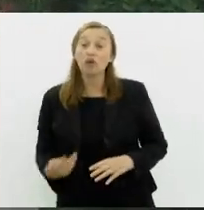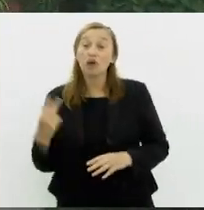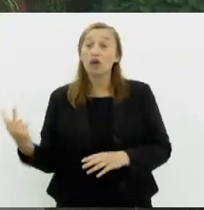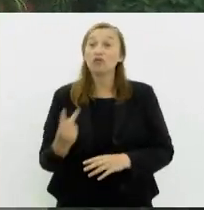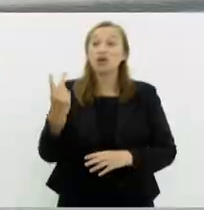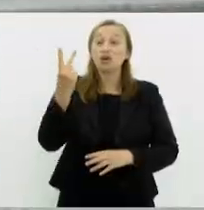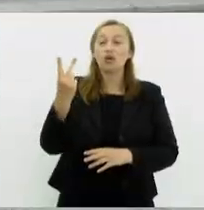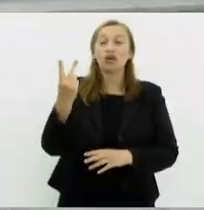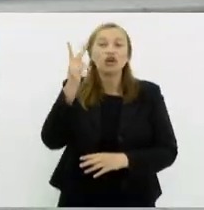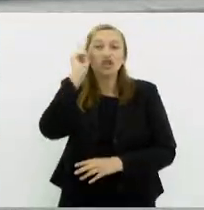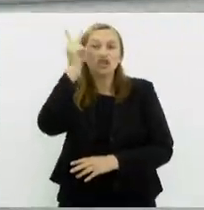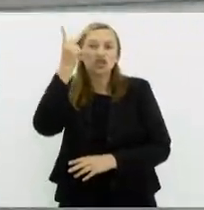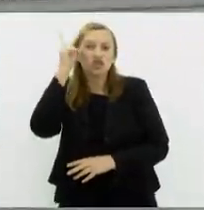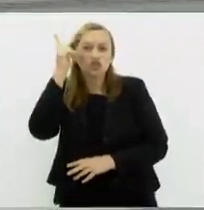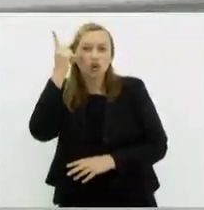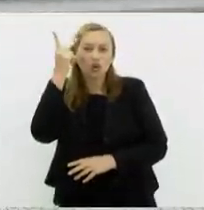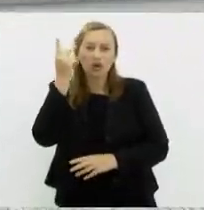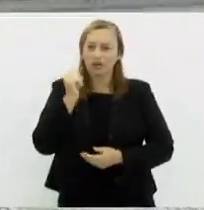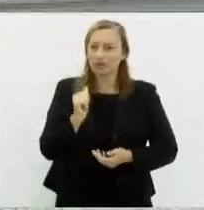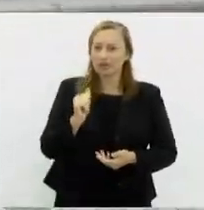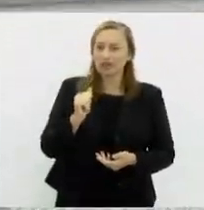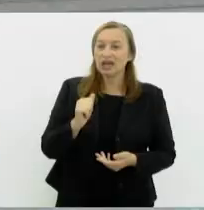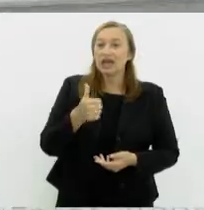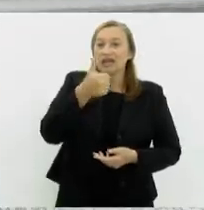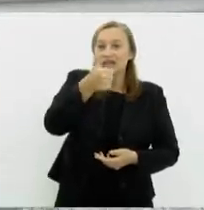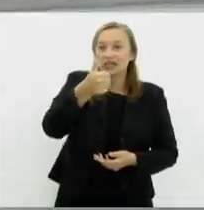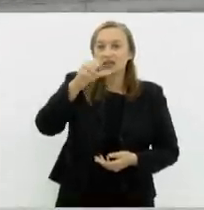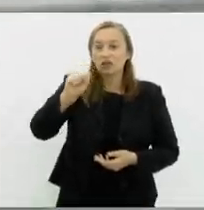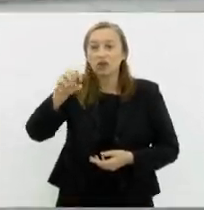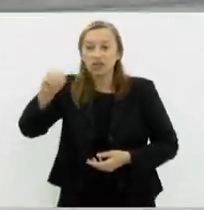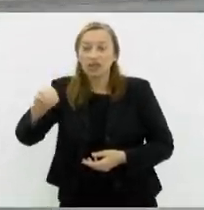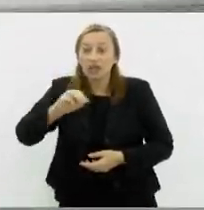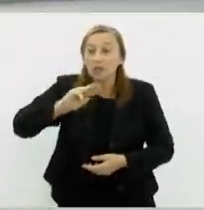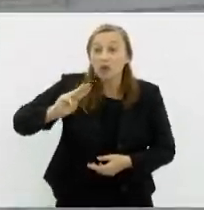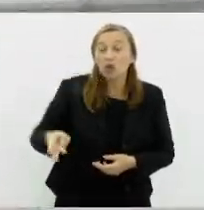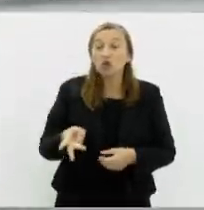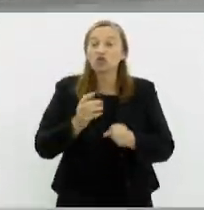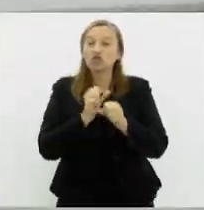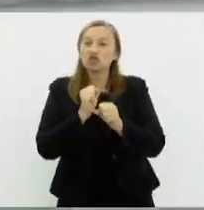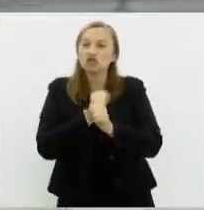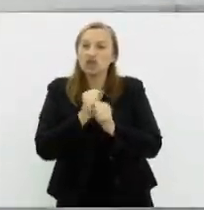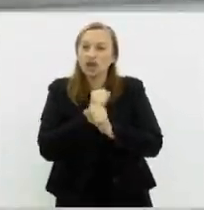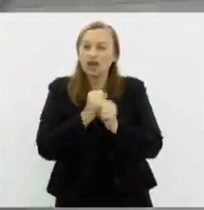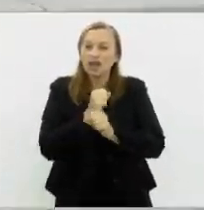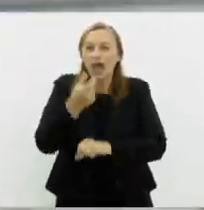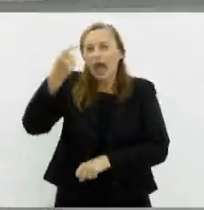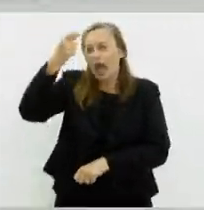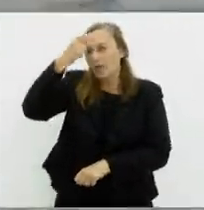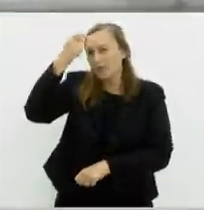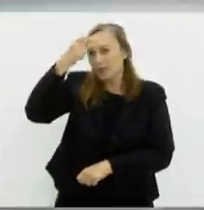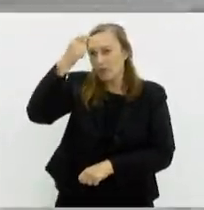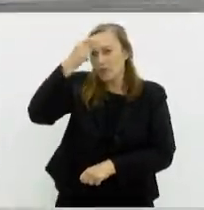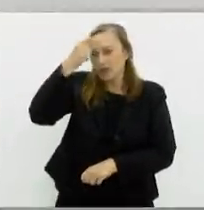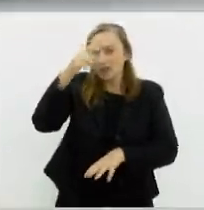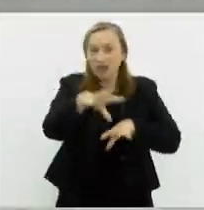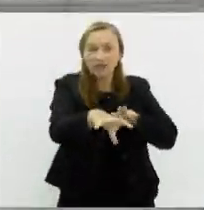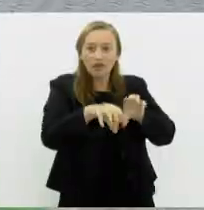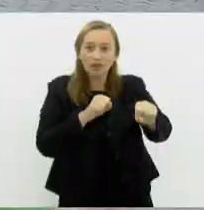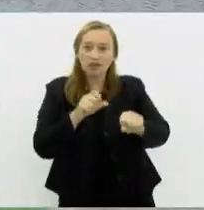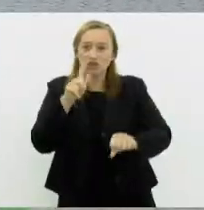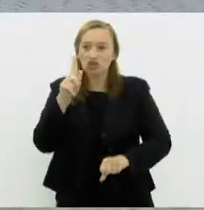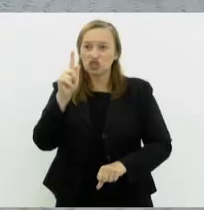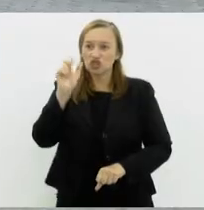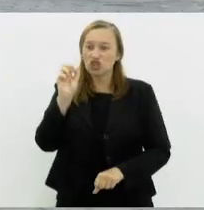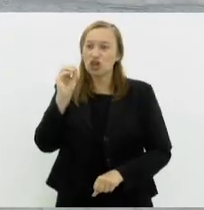arquitetônico. Com bens que remontam a 180 milhões de anos, o local abriga não apenas a memória da formação geológica da terra,